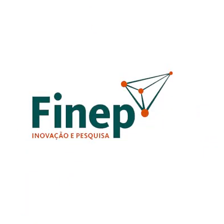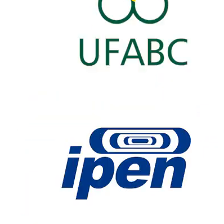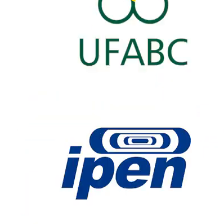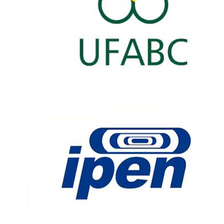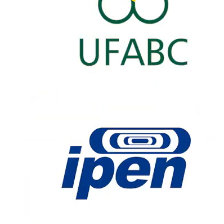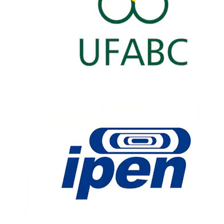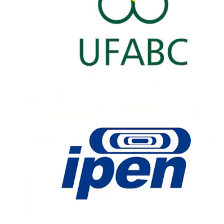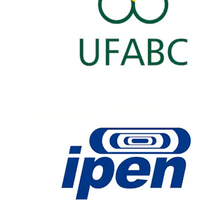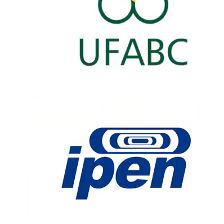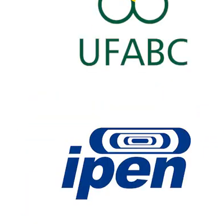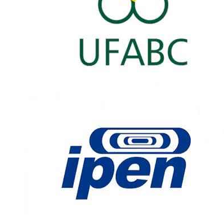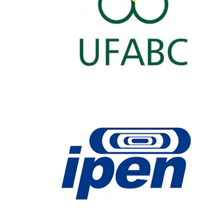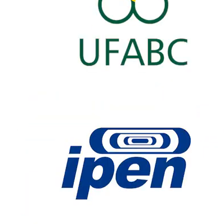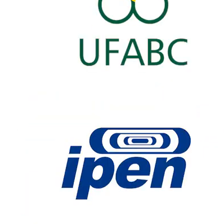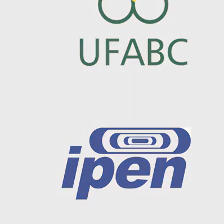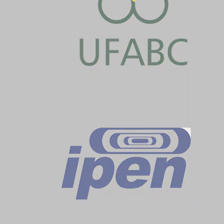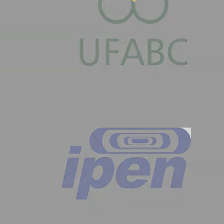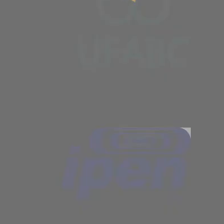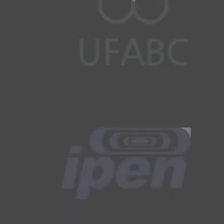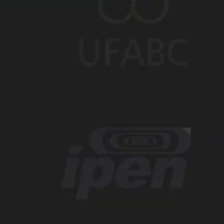Obrigado. Obrigado. Obrigado. Obrigado.